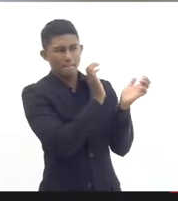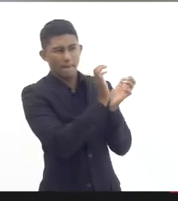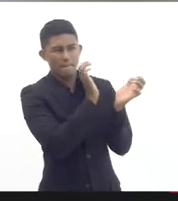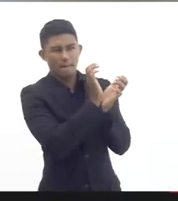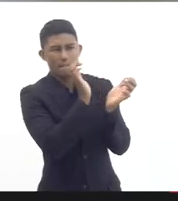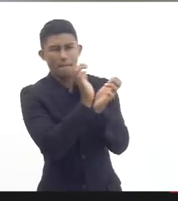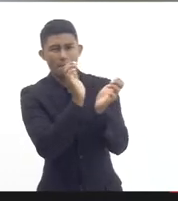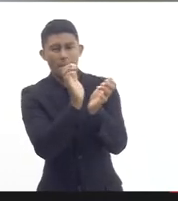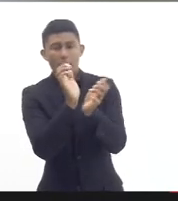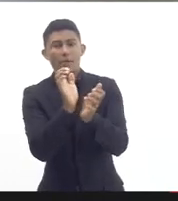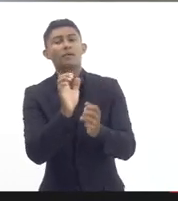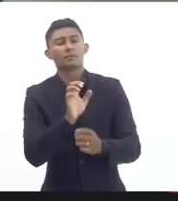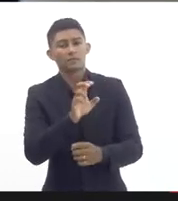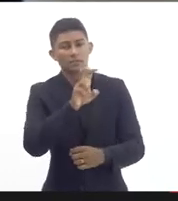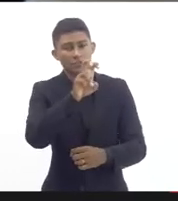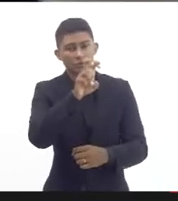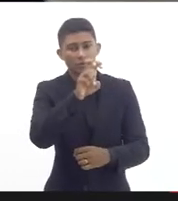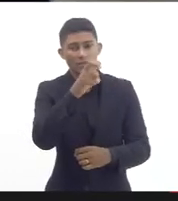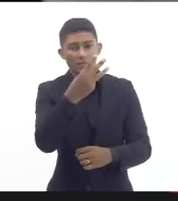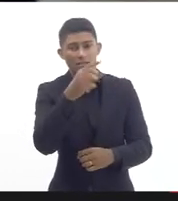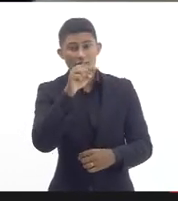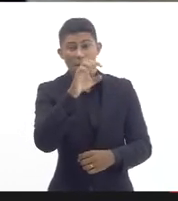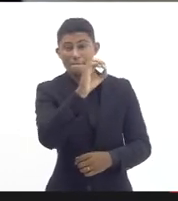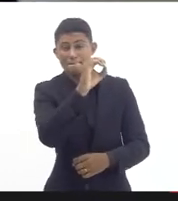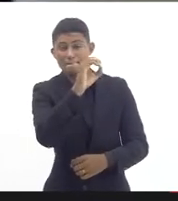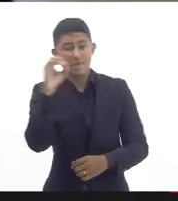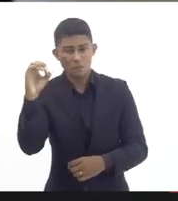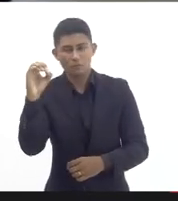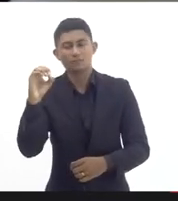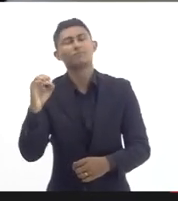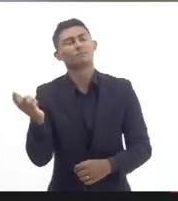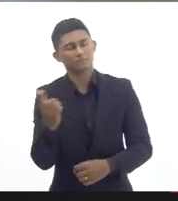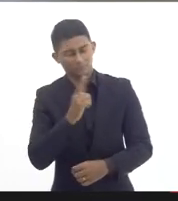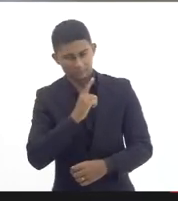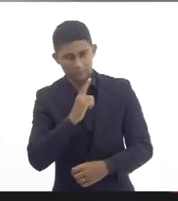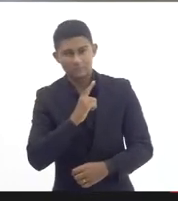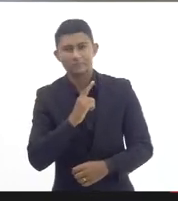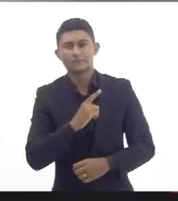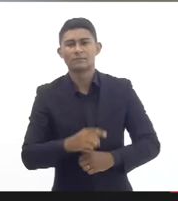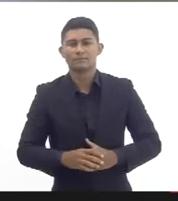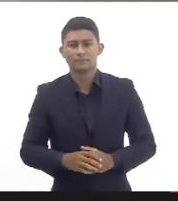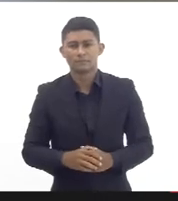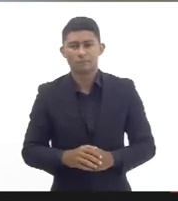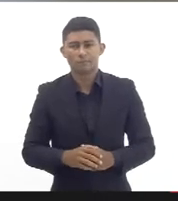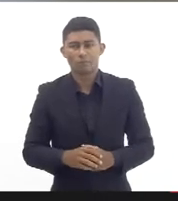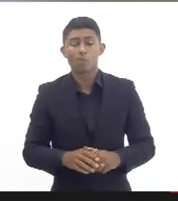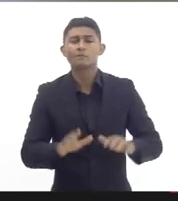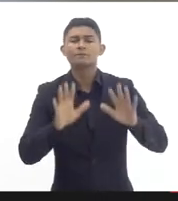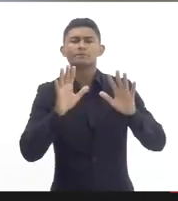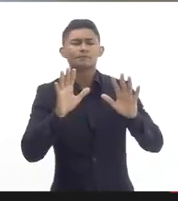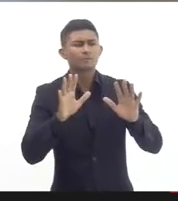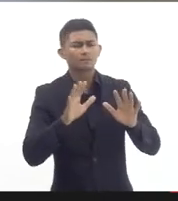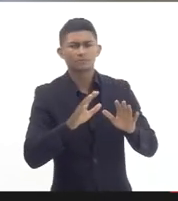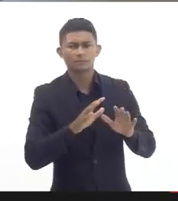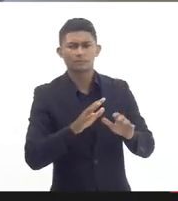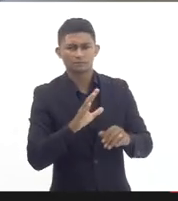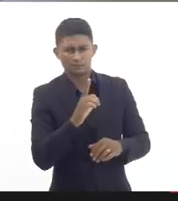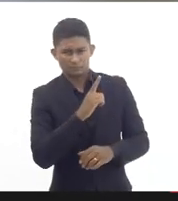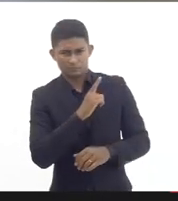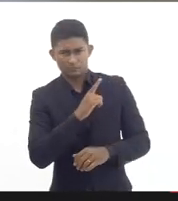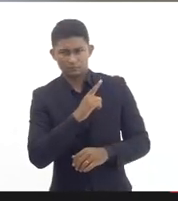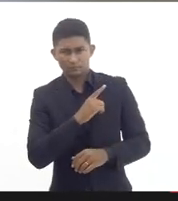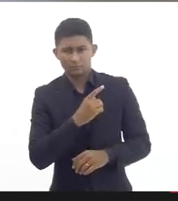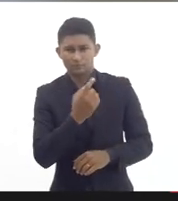53 mil turmas a gente tem as turmas em itinerários também não turmas efetivas mas nesse número 16